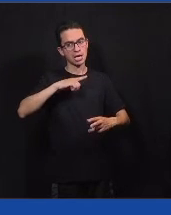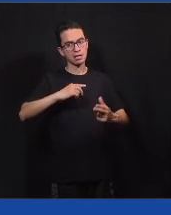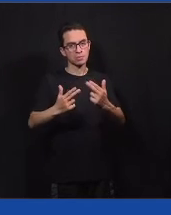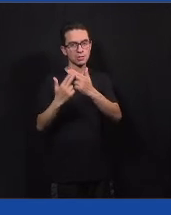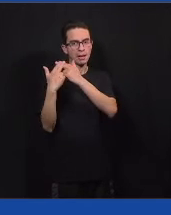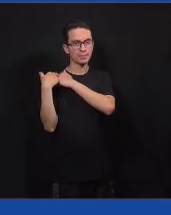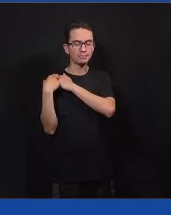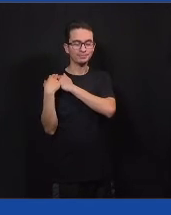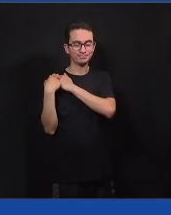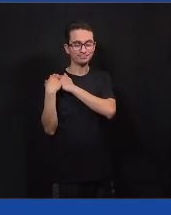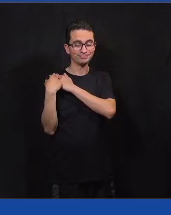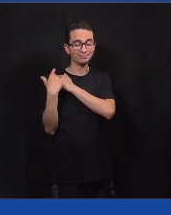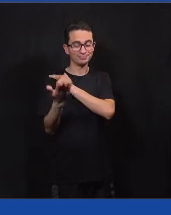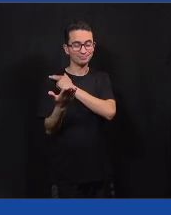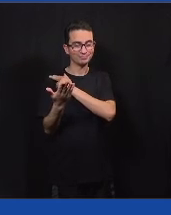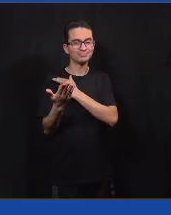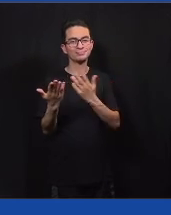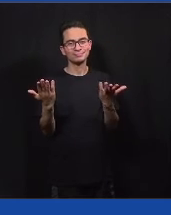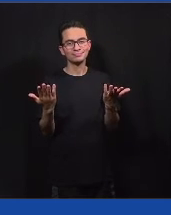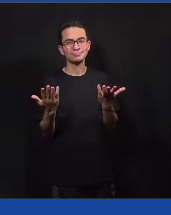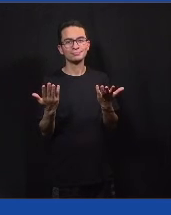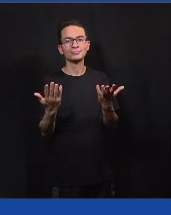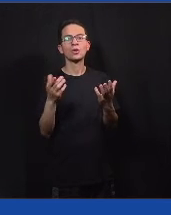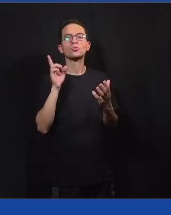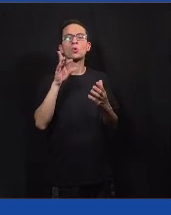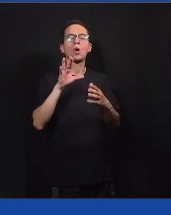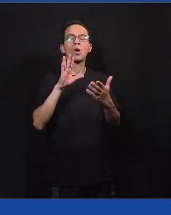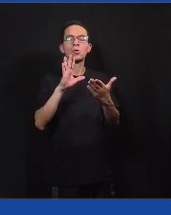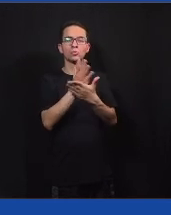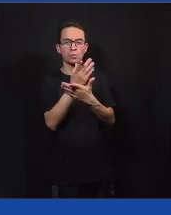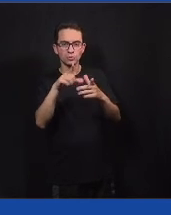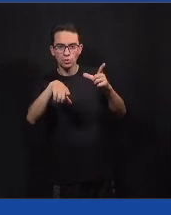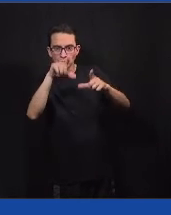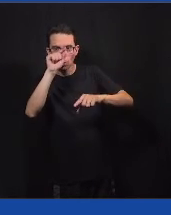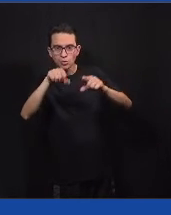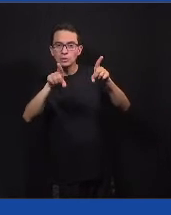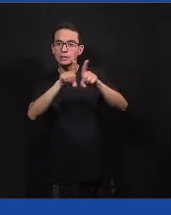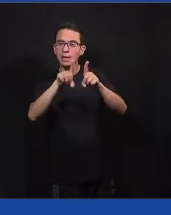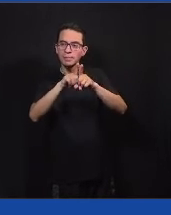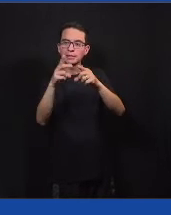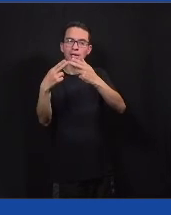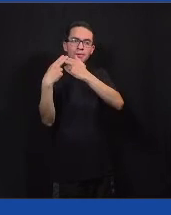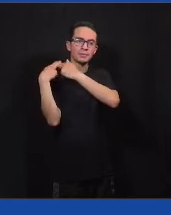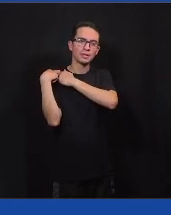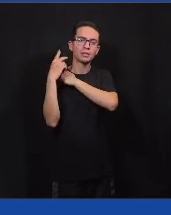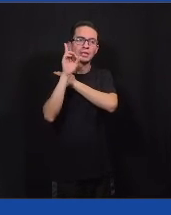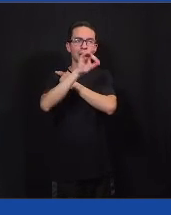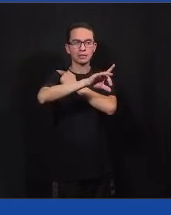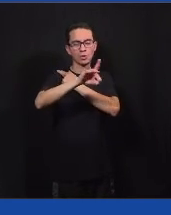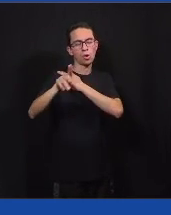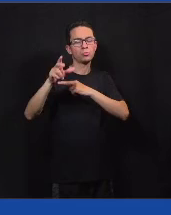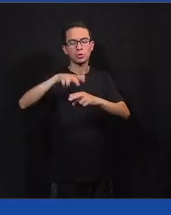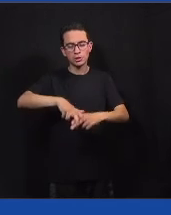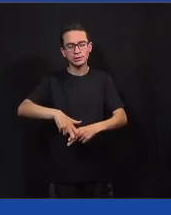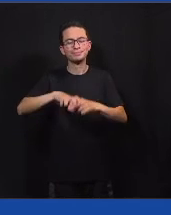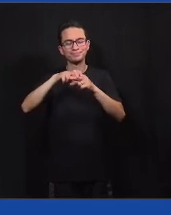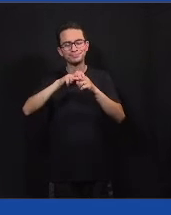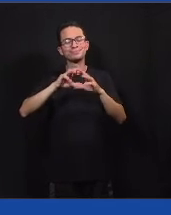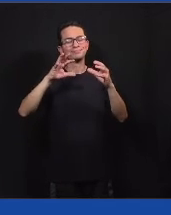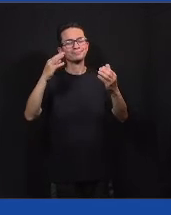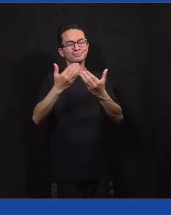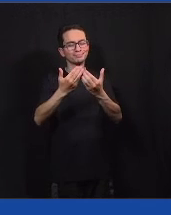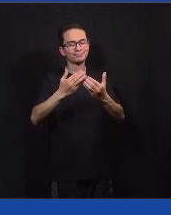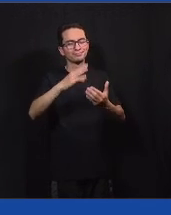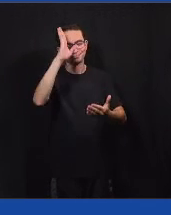interna, não só em relação aos recursos, mas a escolha dos seus representantes também. Então, no caso do Congresso Nacional,